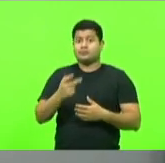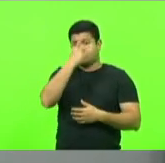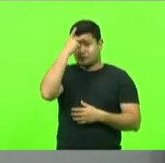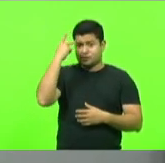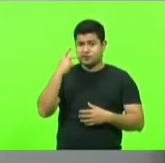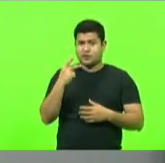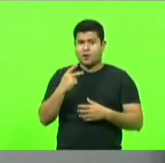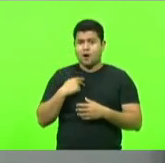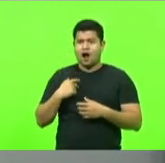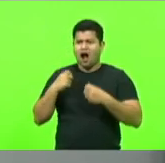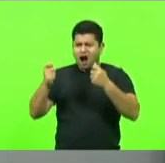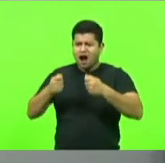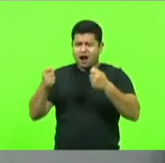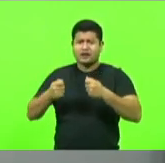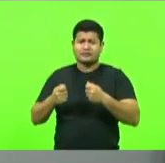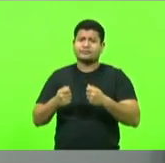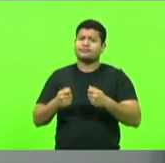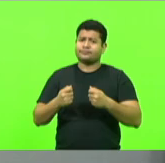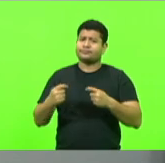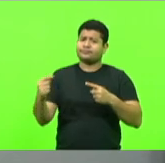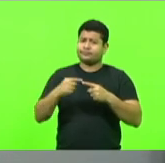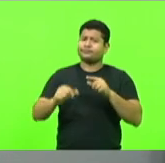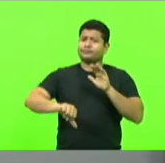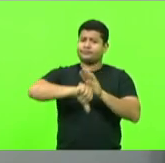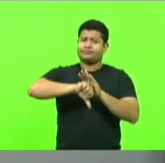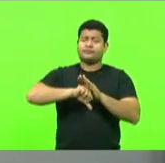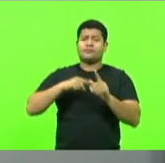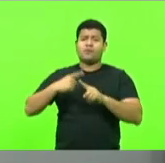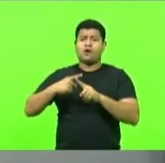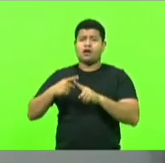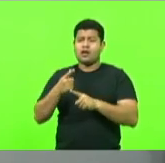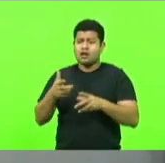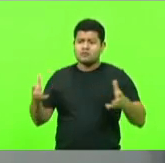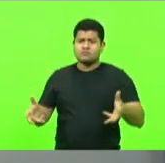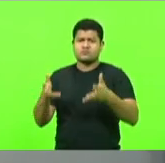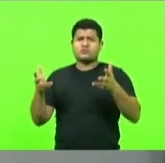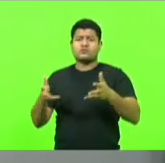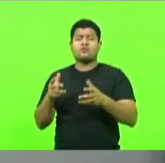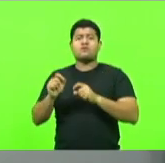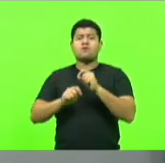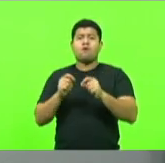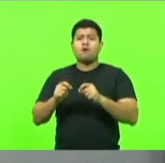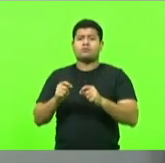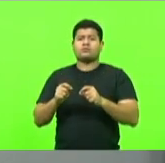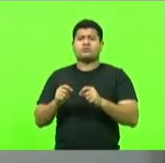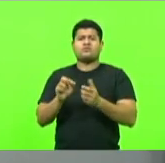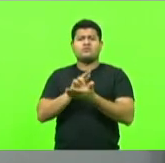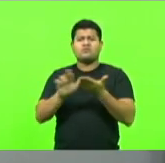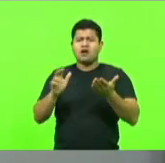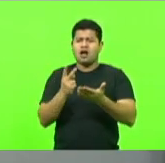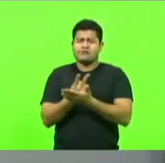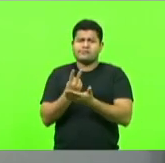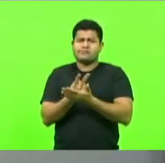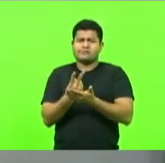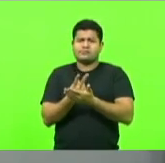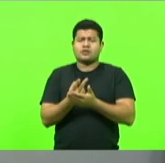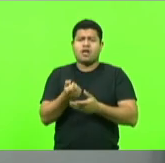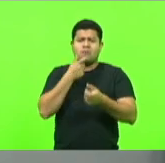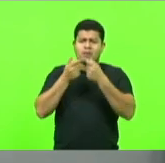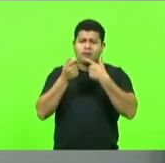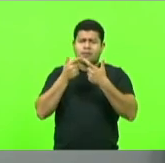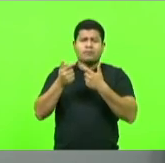porque estimulam o animal com drogas, para que ele possa correr mais rápido. Então, não é uma